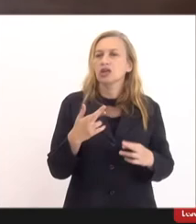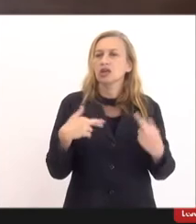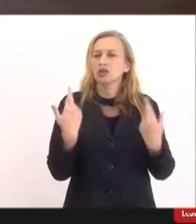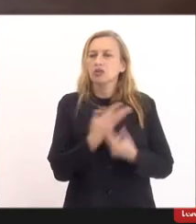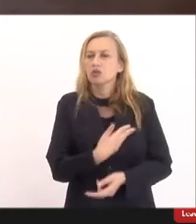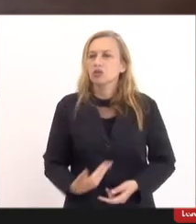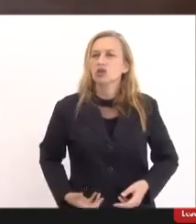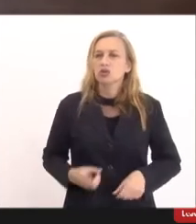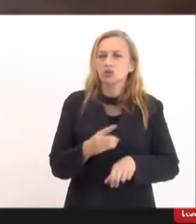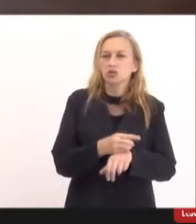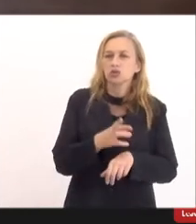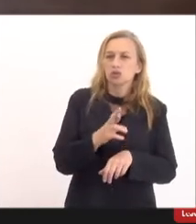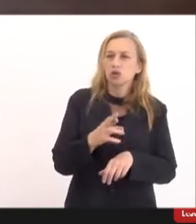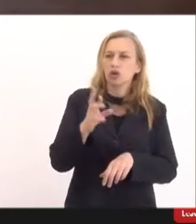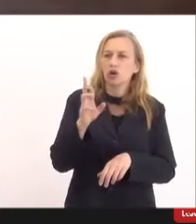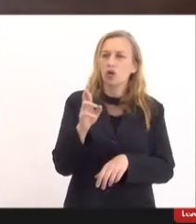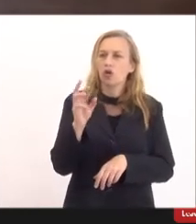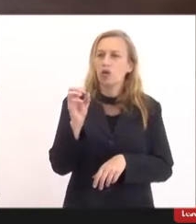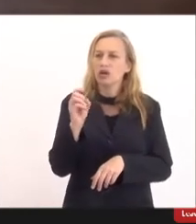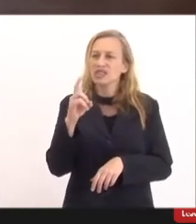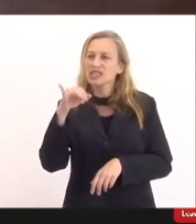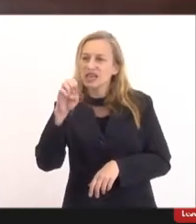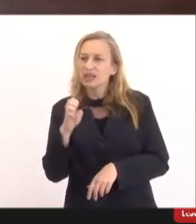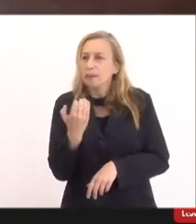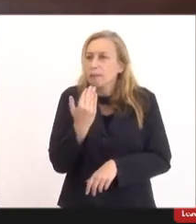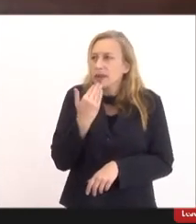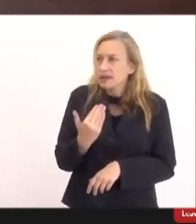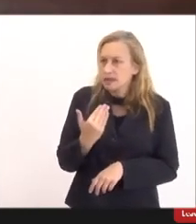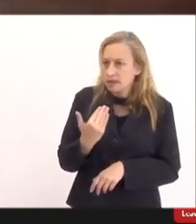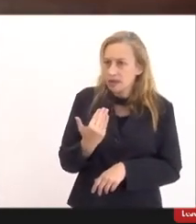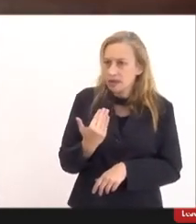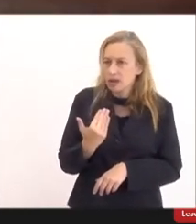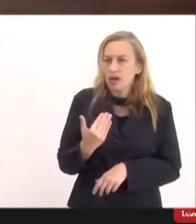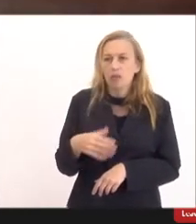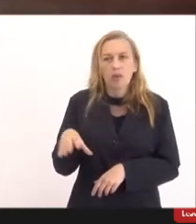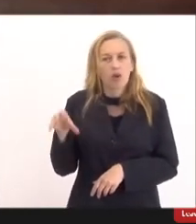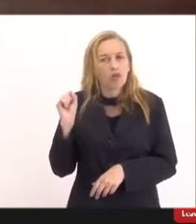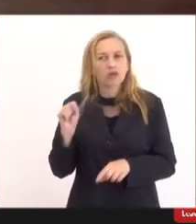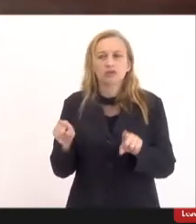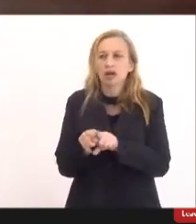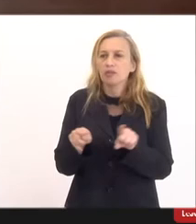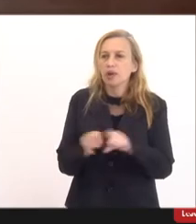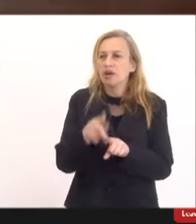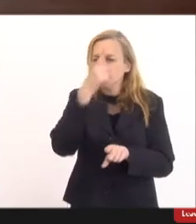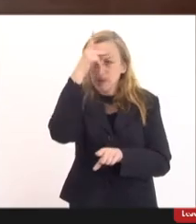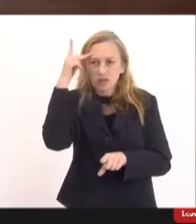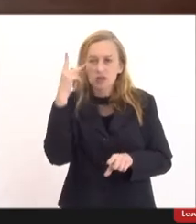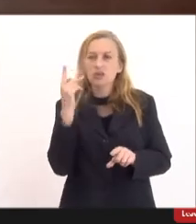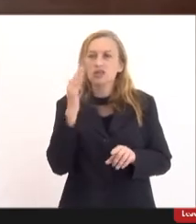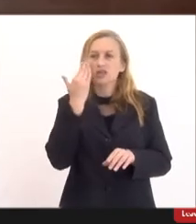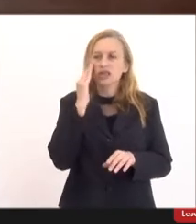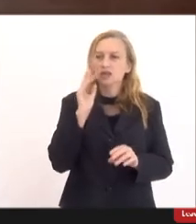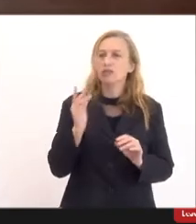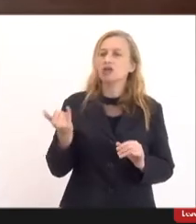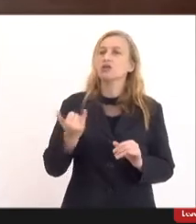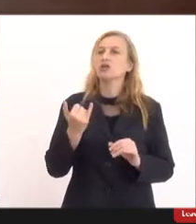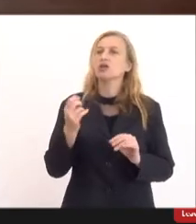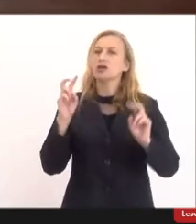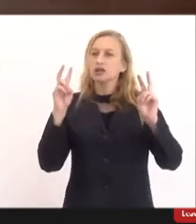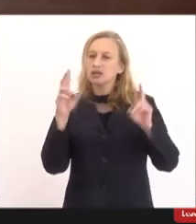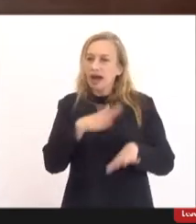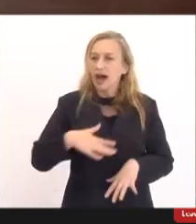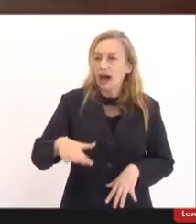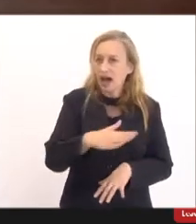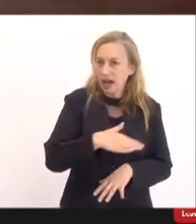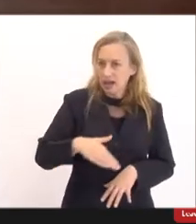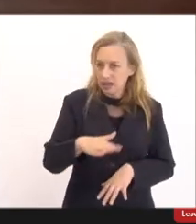doutora Rosane gostaria muito de sugerir que a gente ouvisse também pessoas especializadas em epidemiologia e